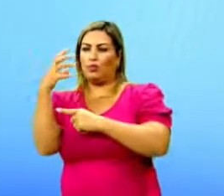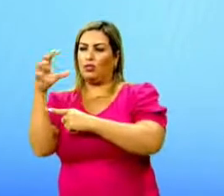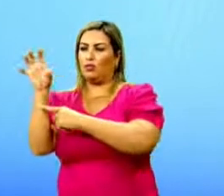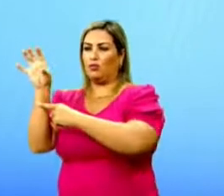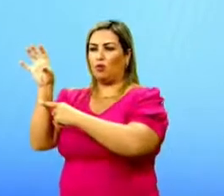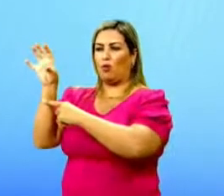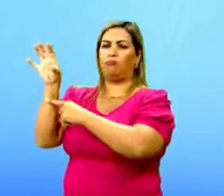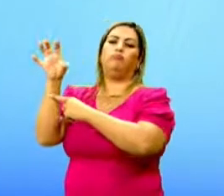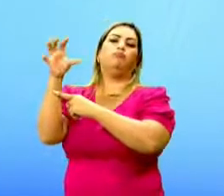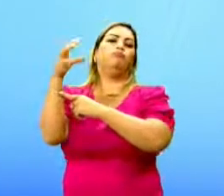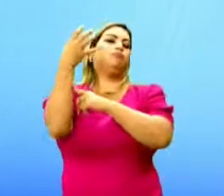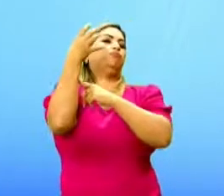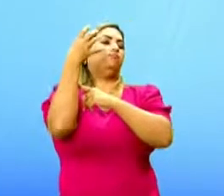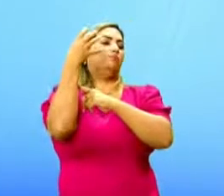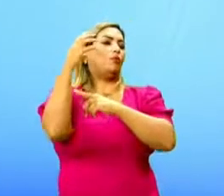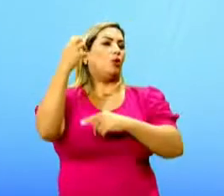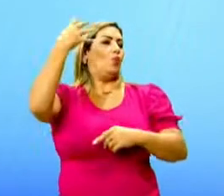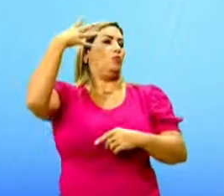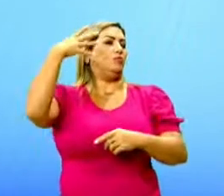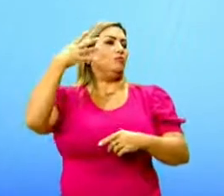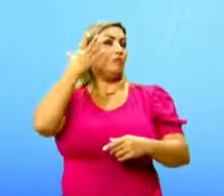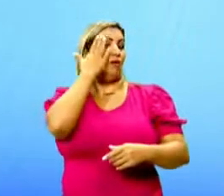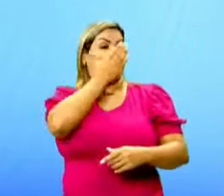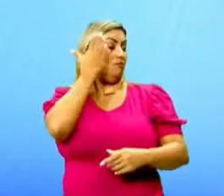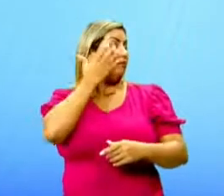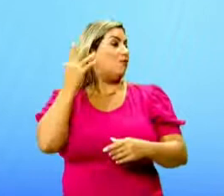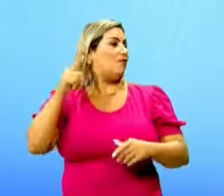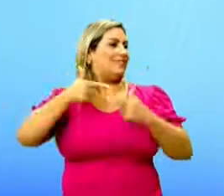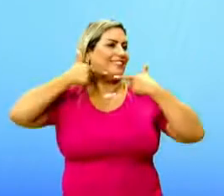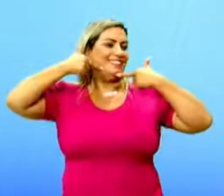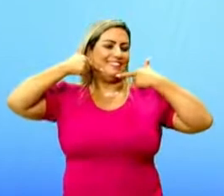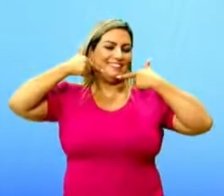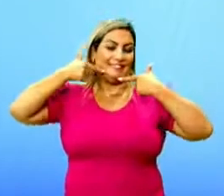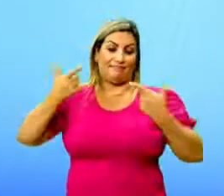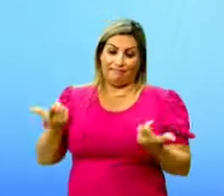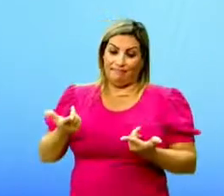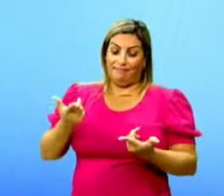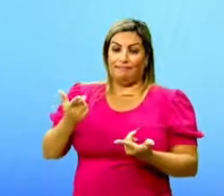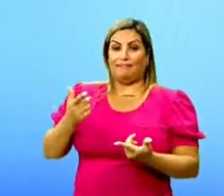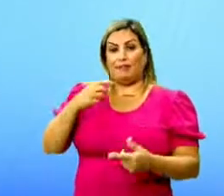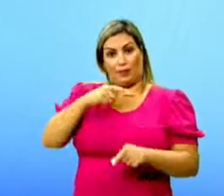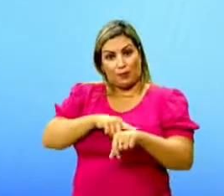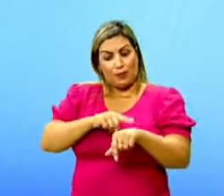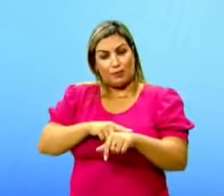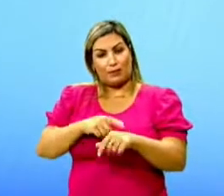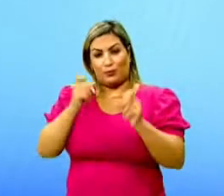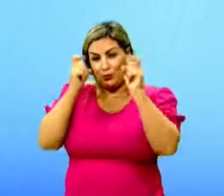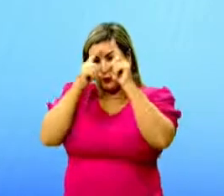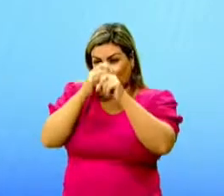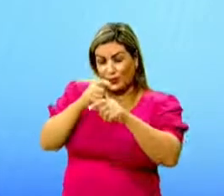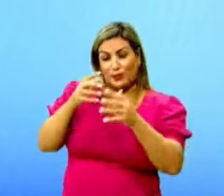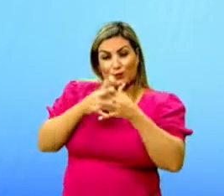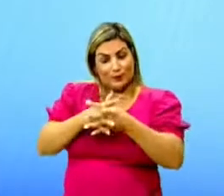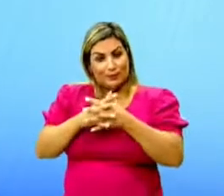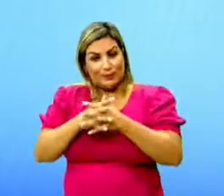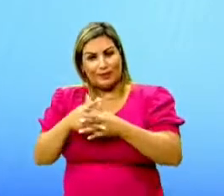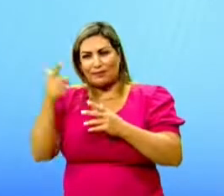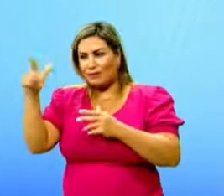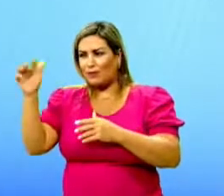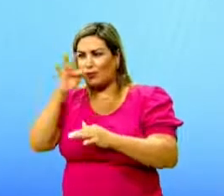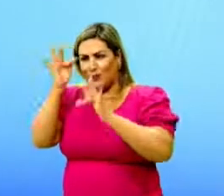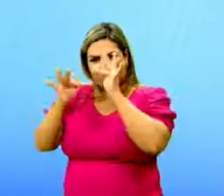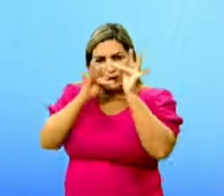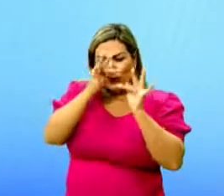-se contra a luz, para não ver o rosto que lhe sorria. Era uma situação bastante embaraçosa, que as outras